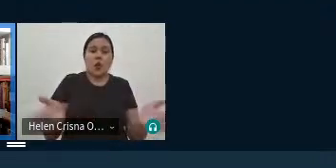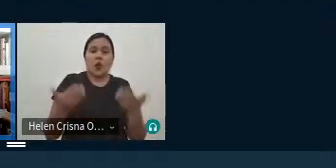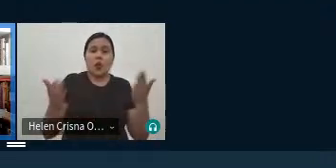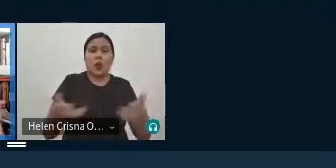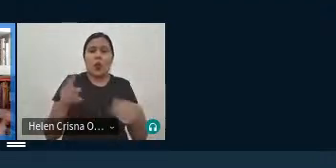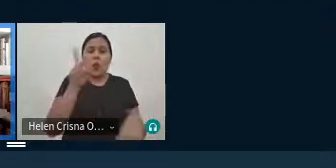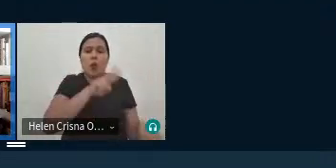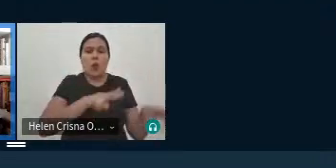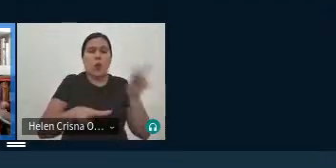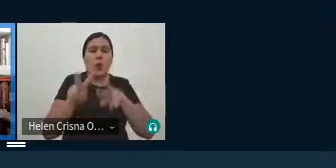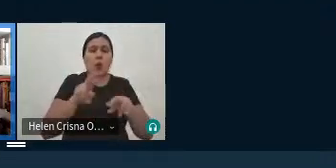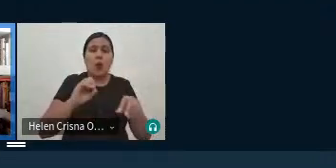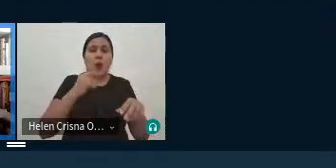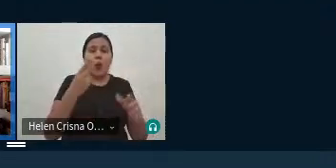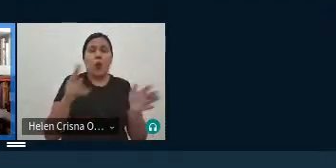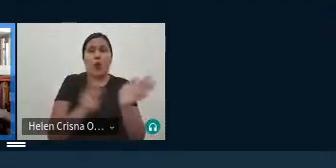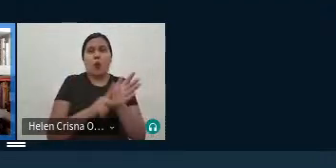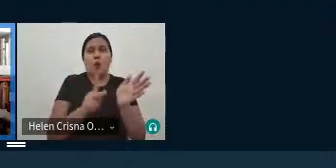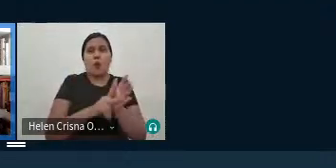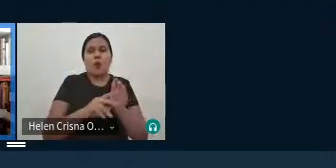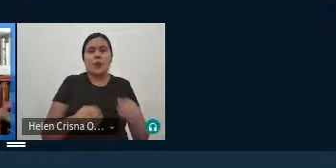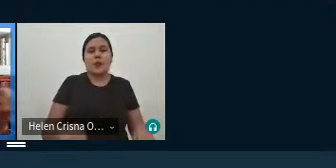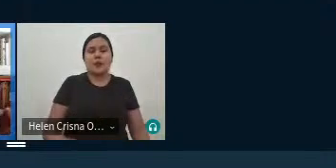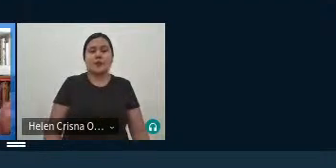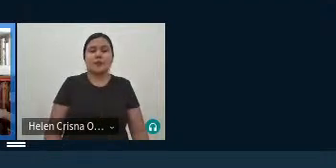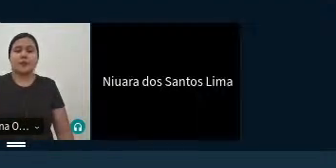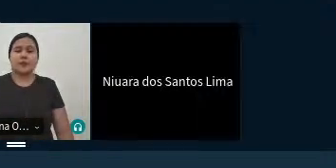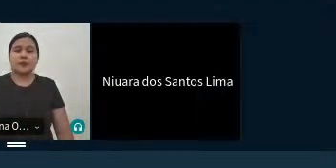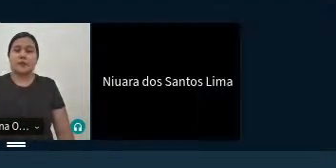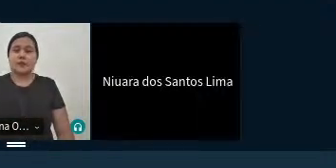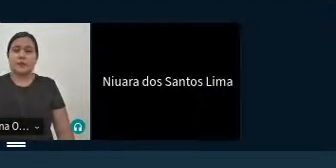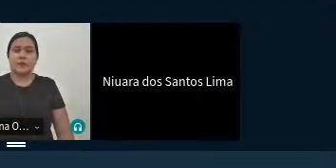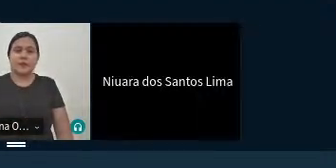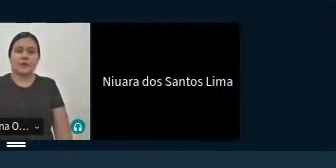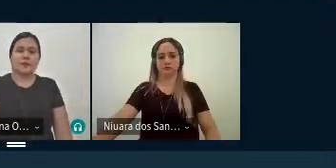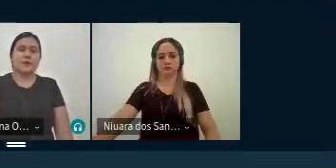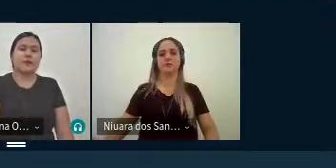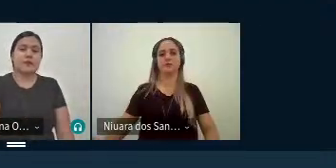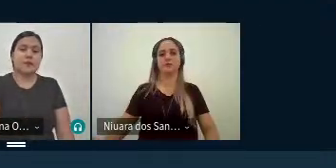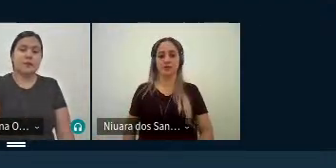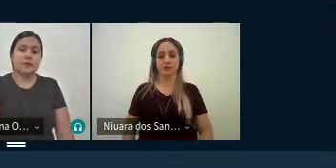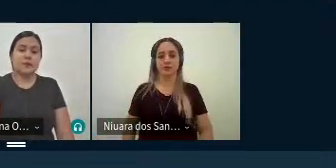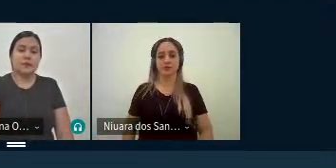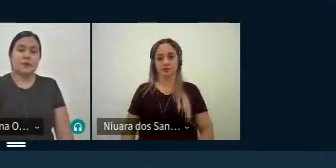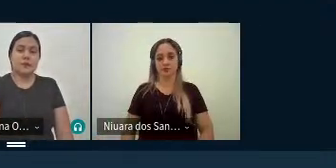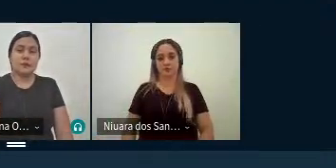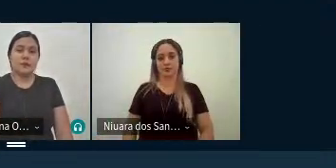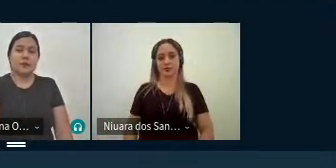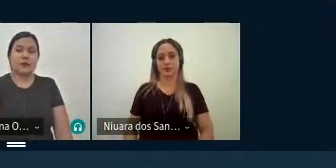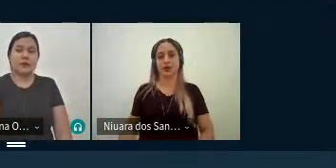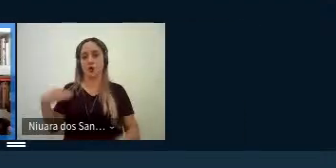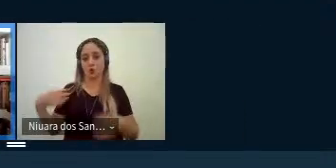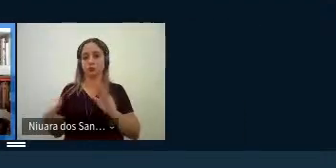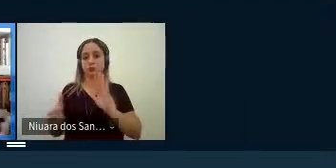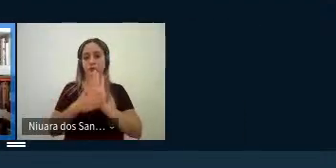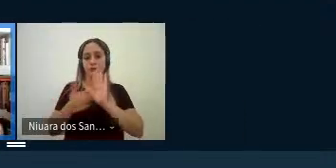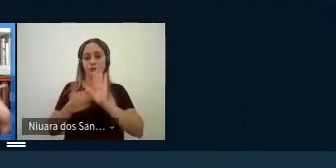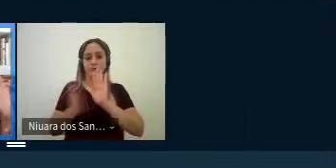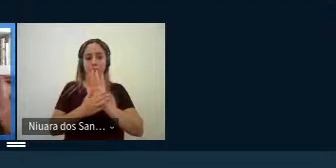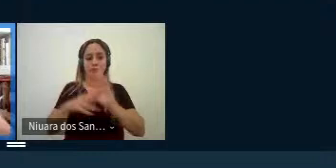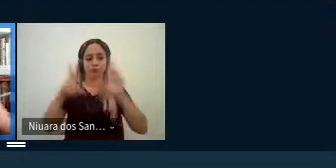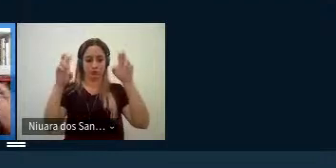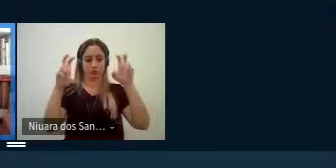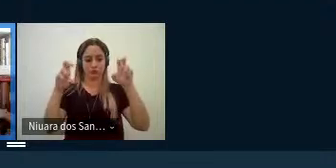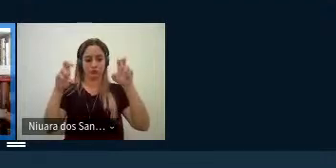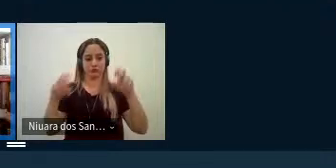a visibilidade ou a própria invisibilidade né que eu proponho no título né invisibilidade então de textos